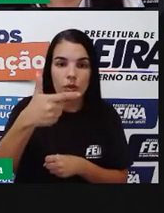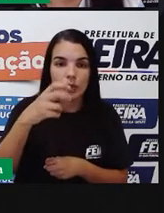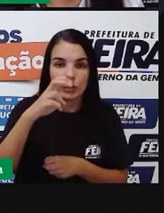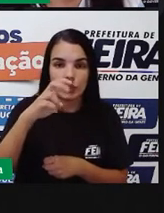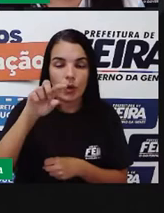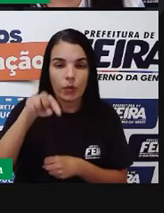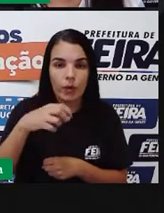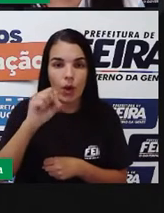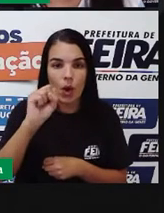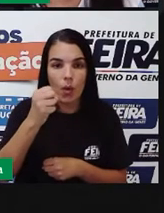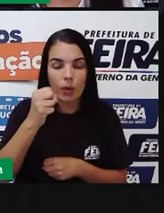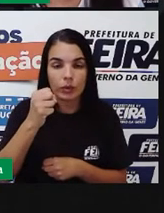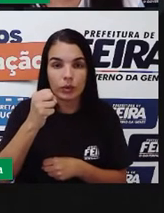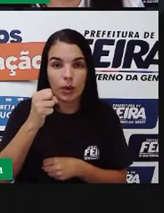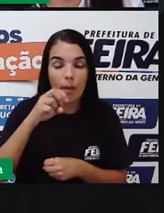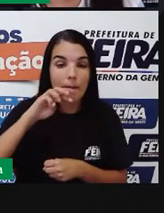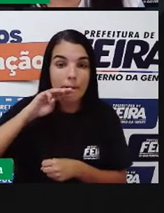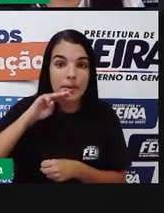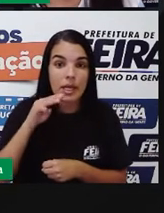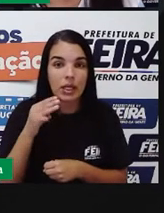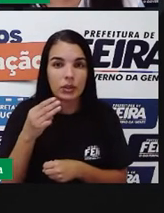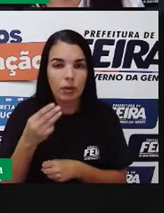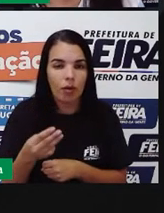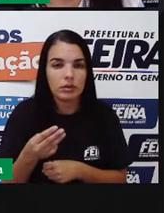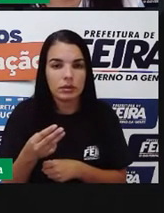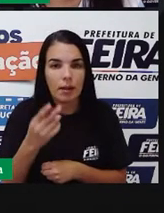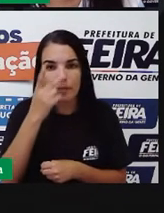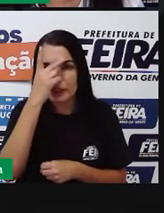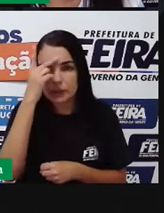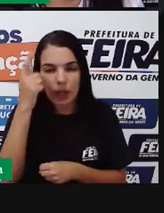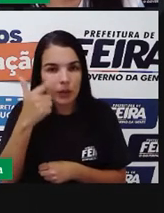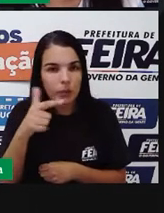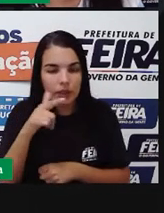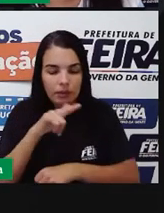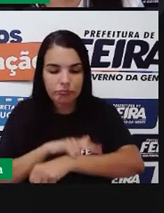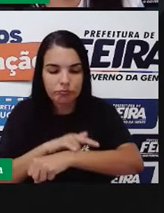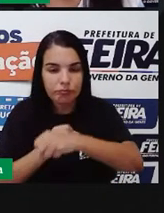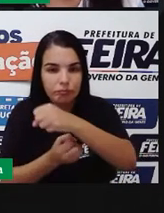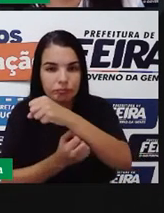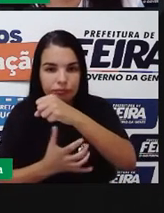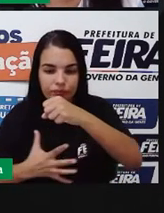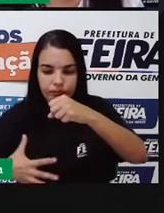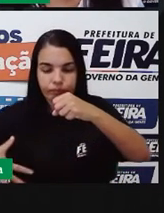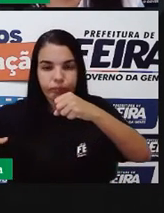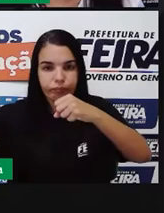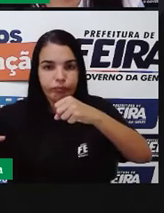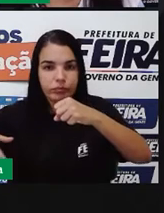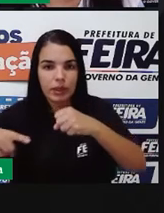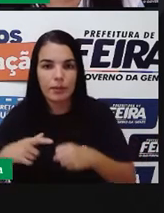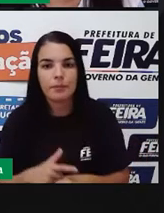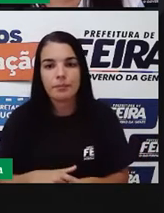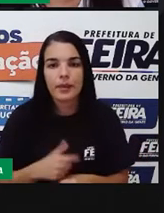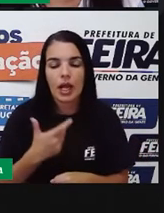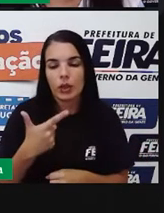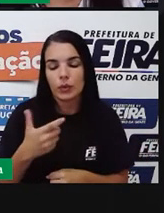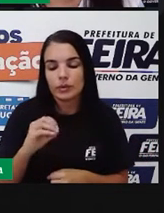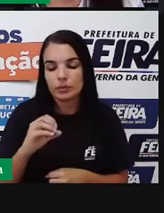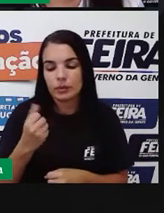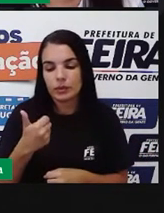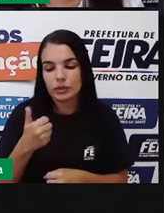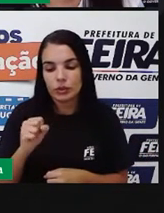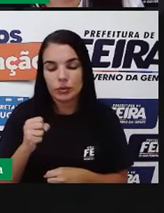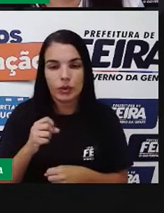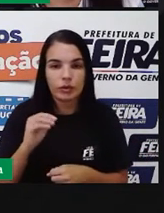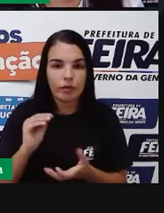de esgoto. Em 2018, 101 milhões ainda estavam sem acesso à